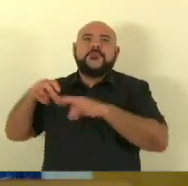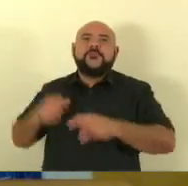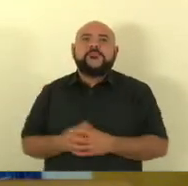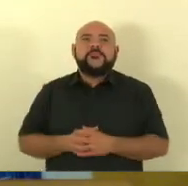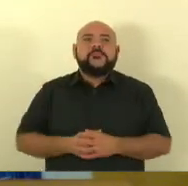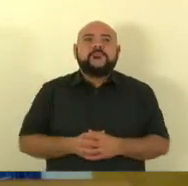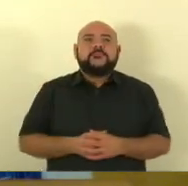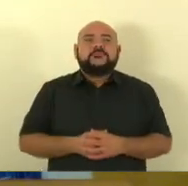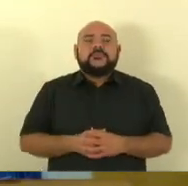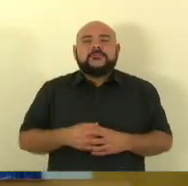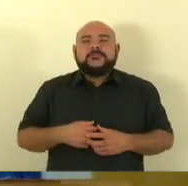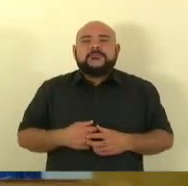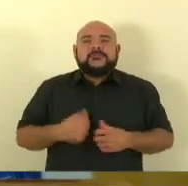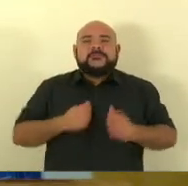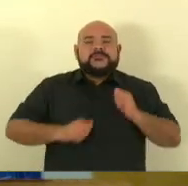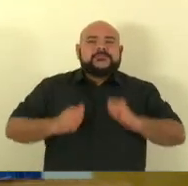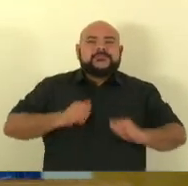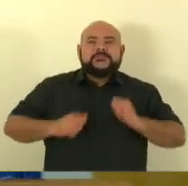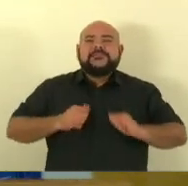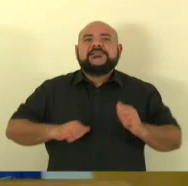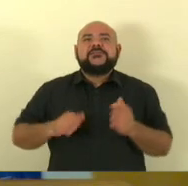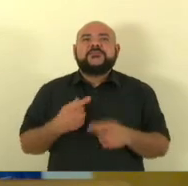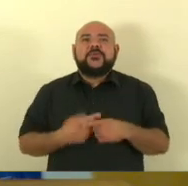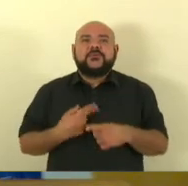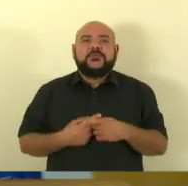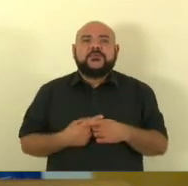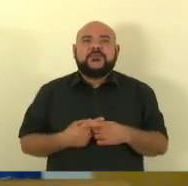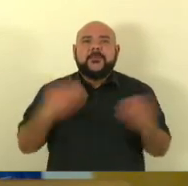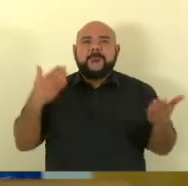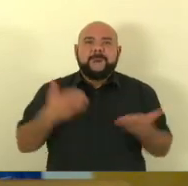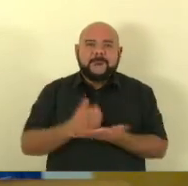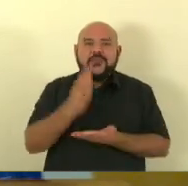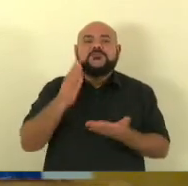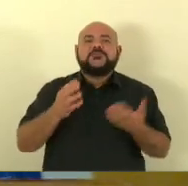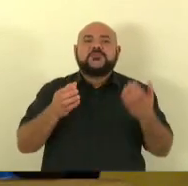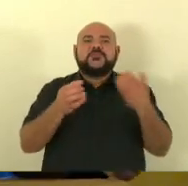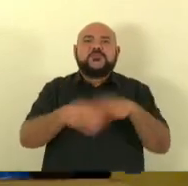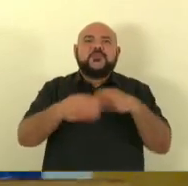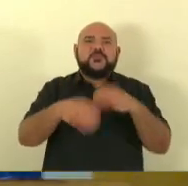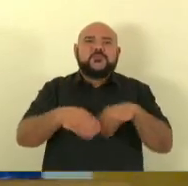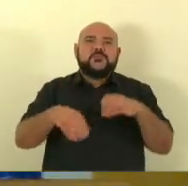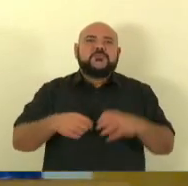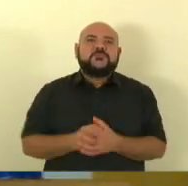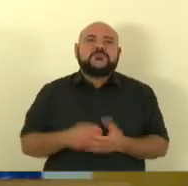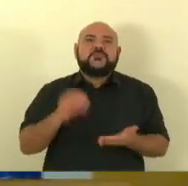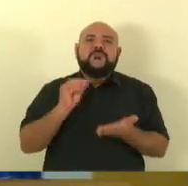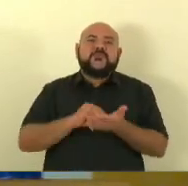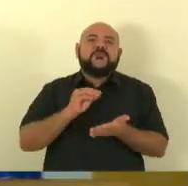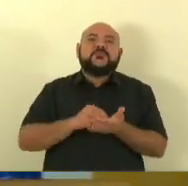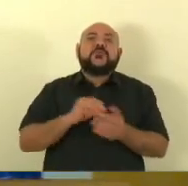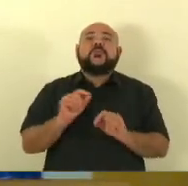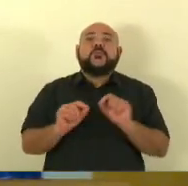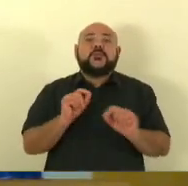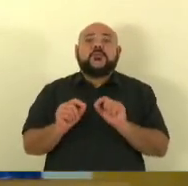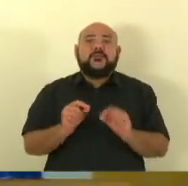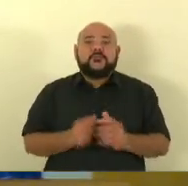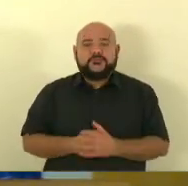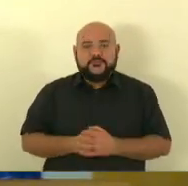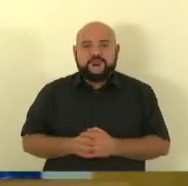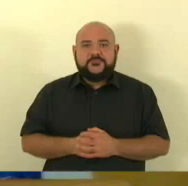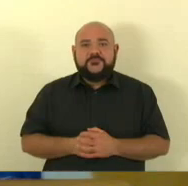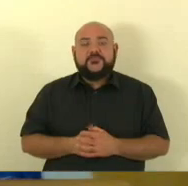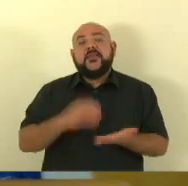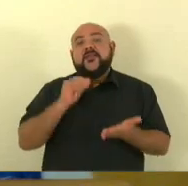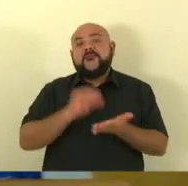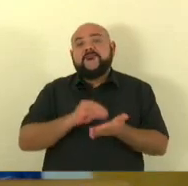ansiosos porque eles passaram no concurso o que é que está faltando o que está faltando no